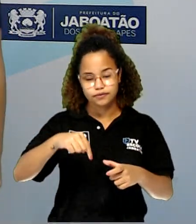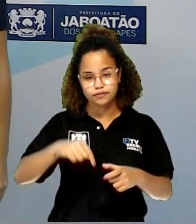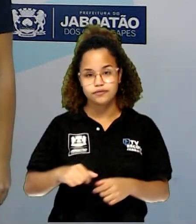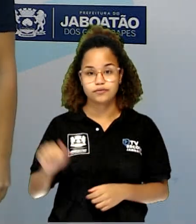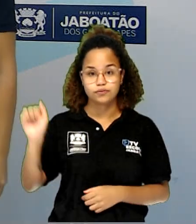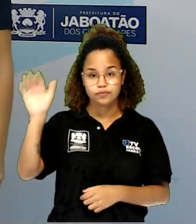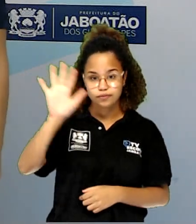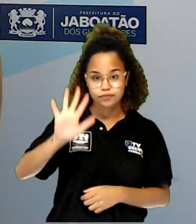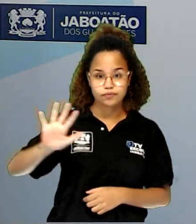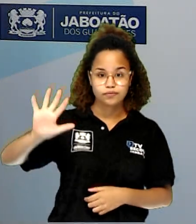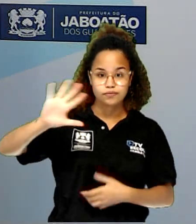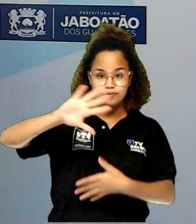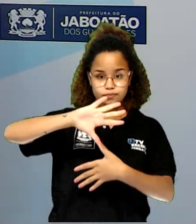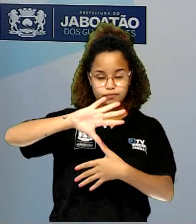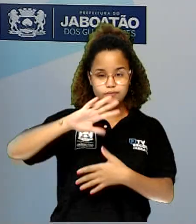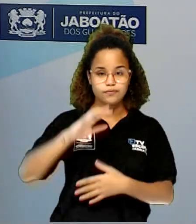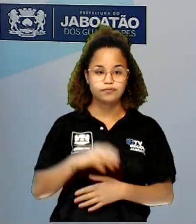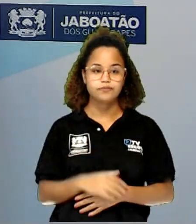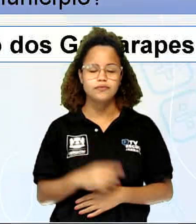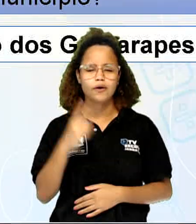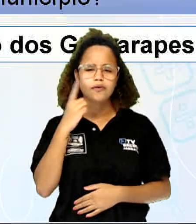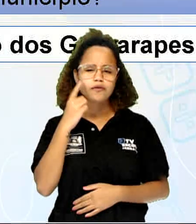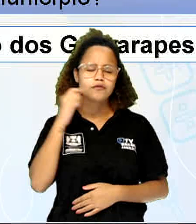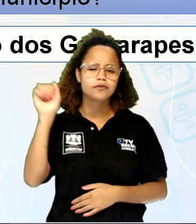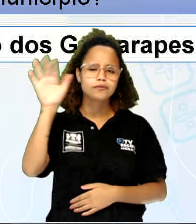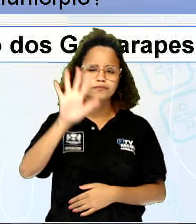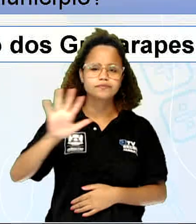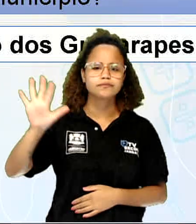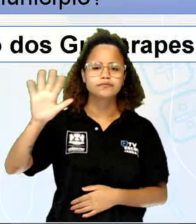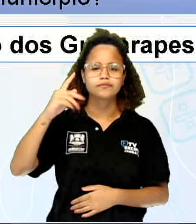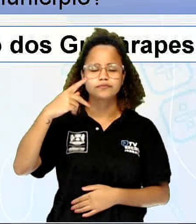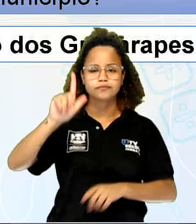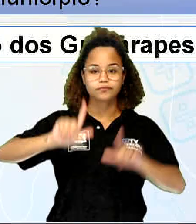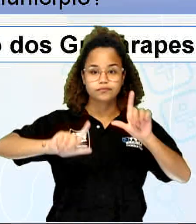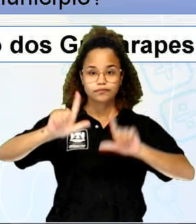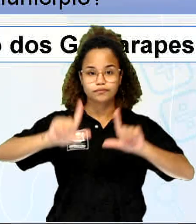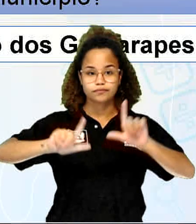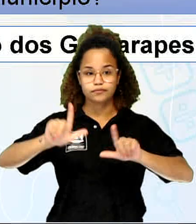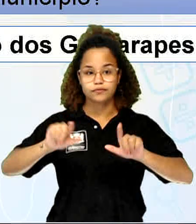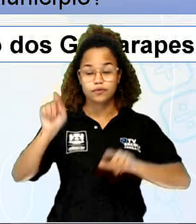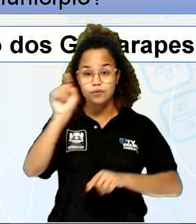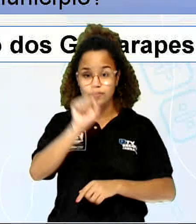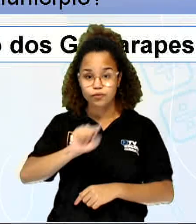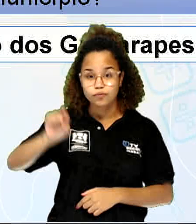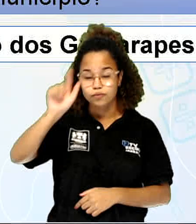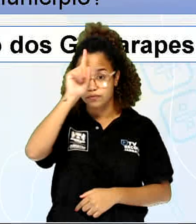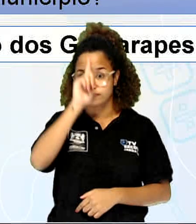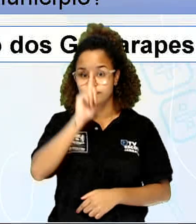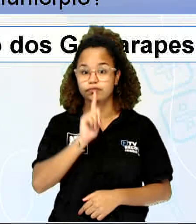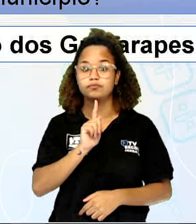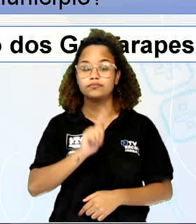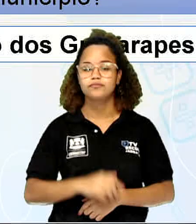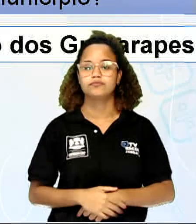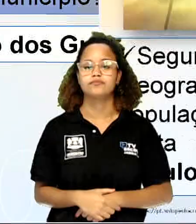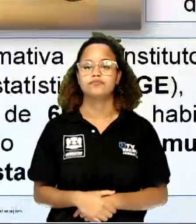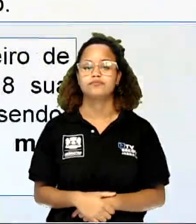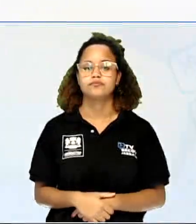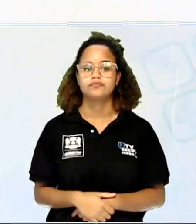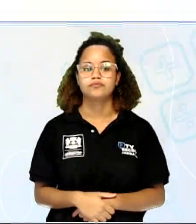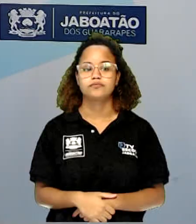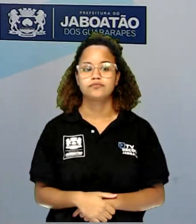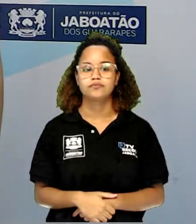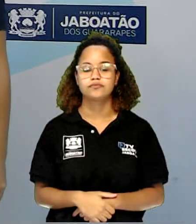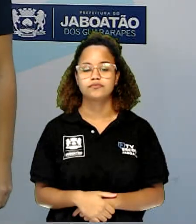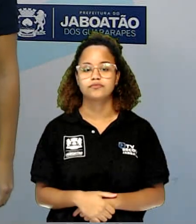Olha só essa parte na sua tela, circulado aqui em amarelo. Tudo bem